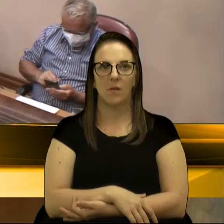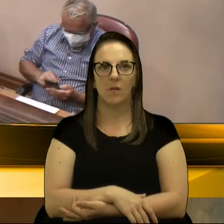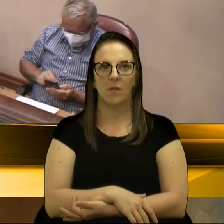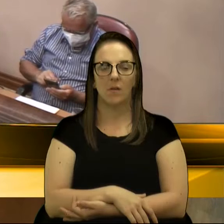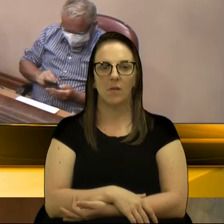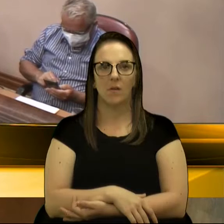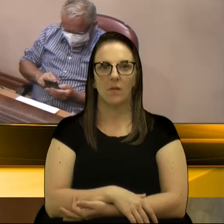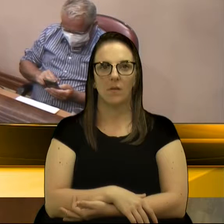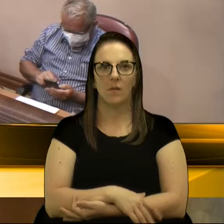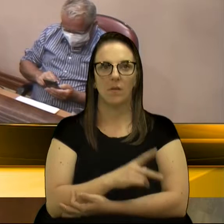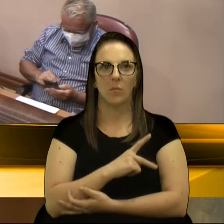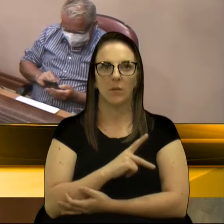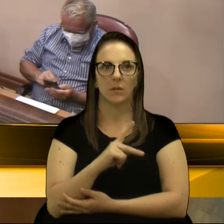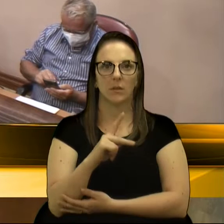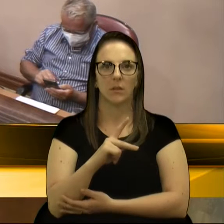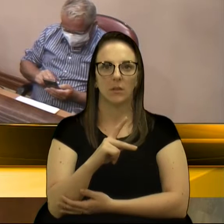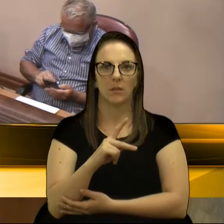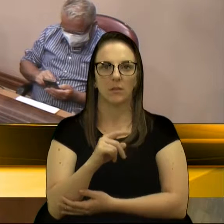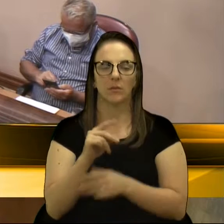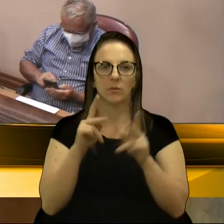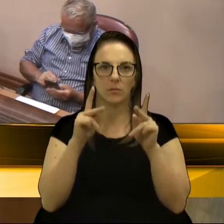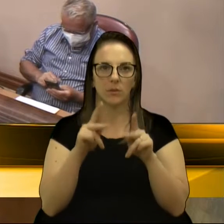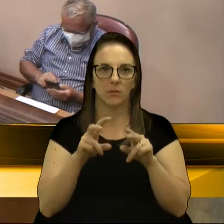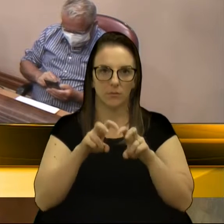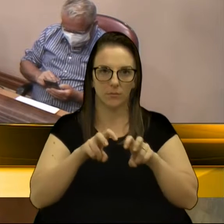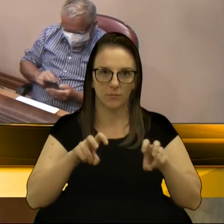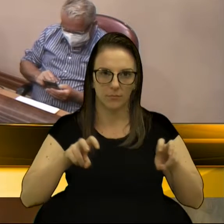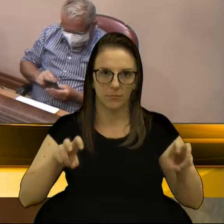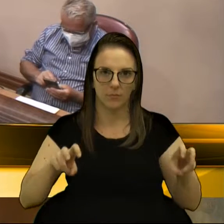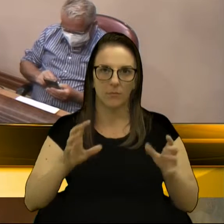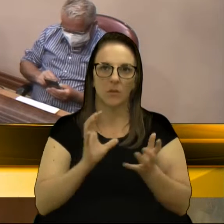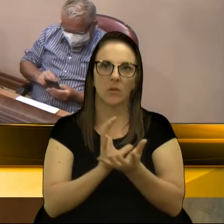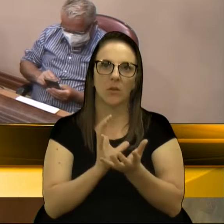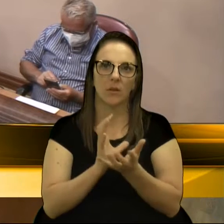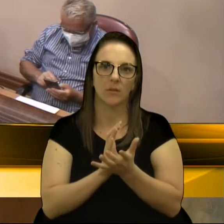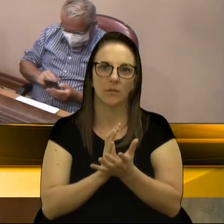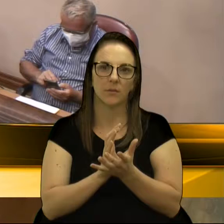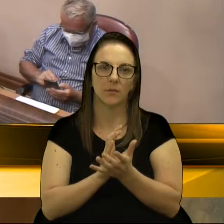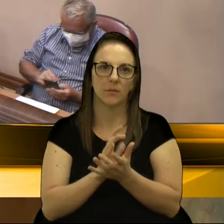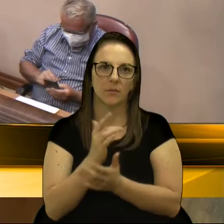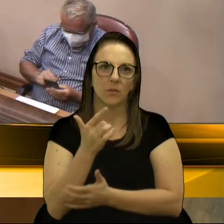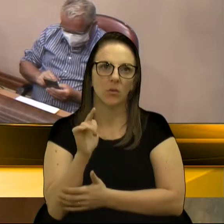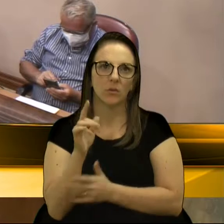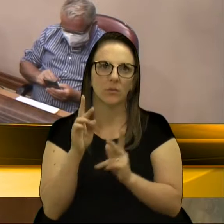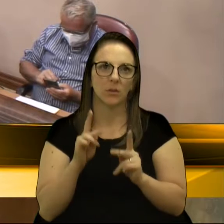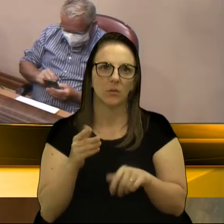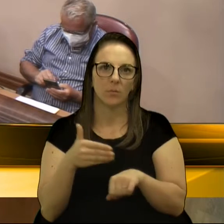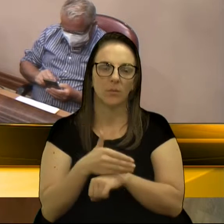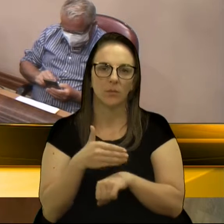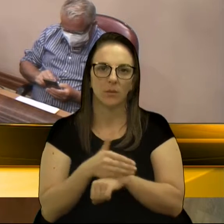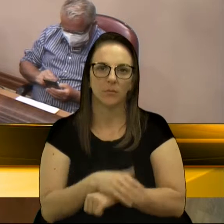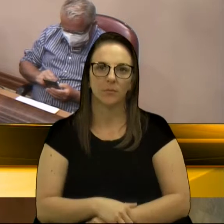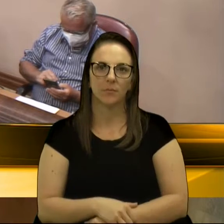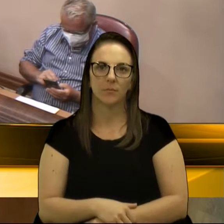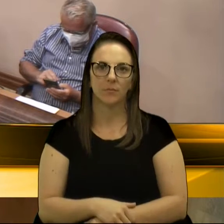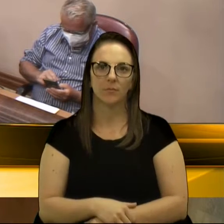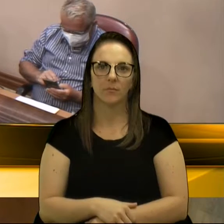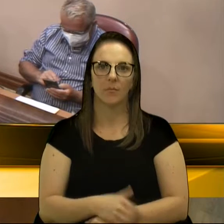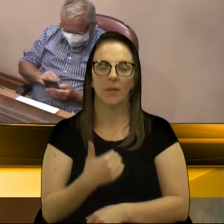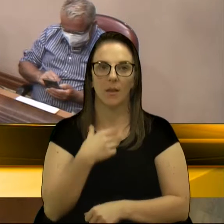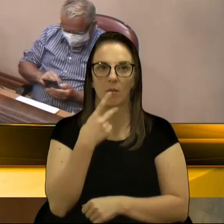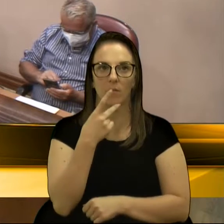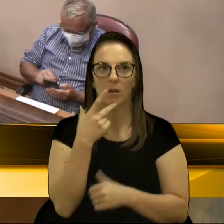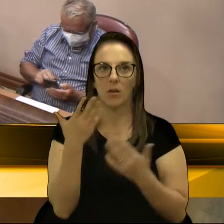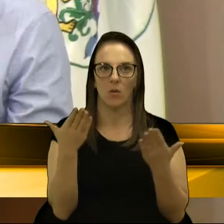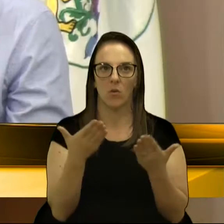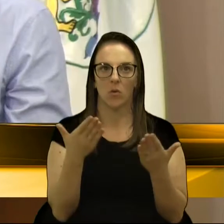Senhor presidente, membros da mesa, queridos colegas e demais presentes. A minha fala aqui hoje